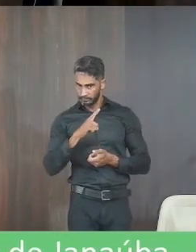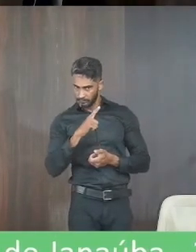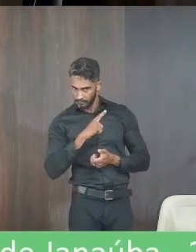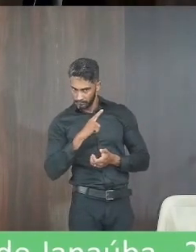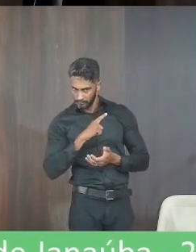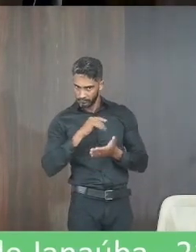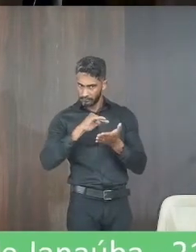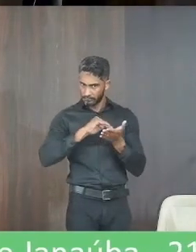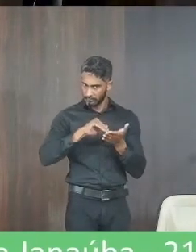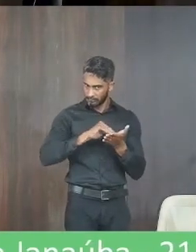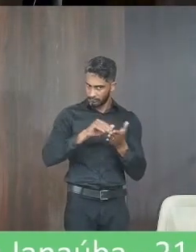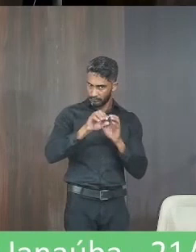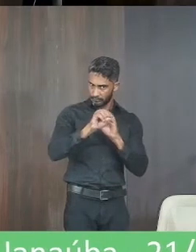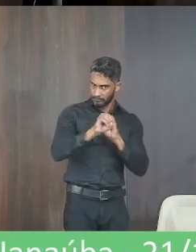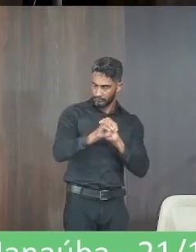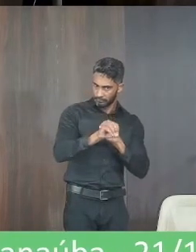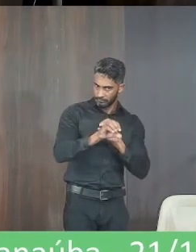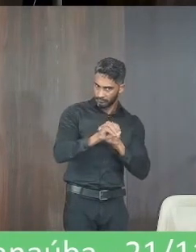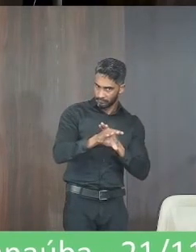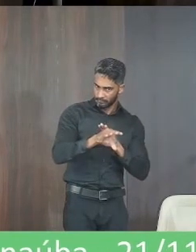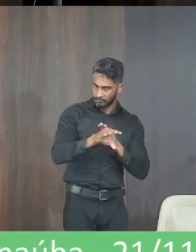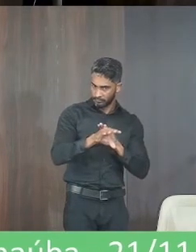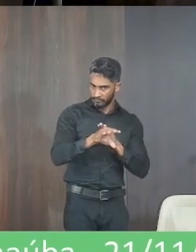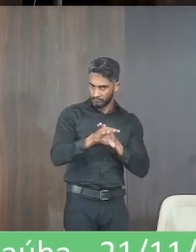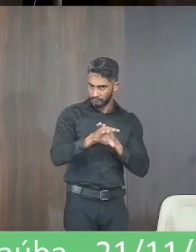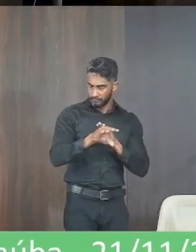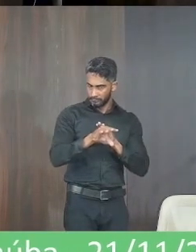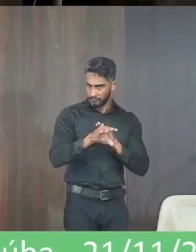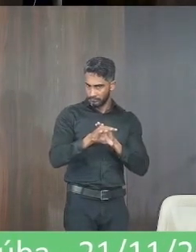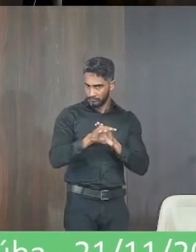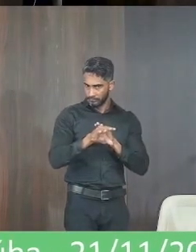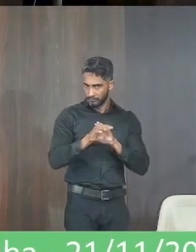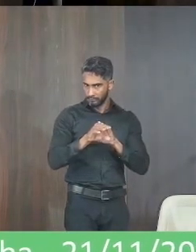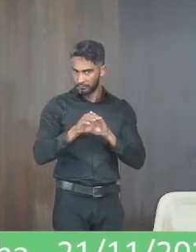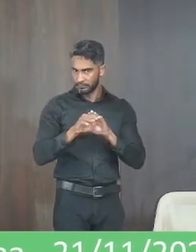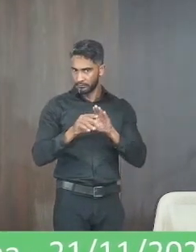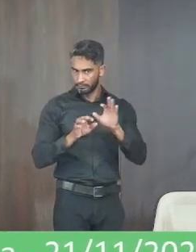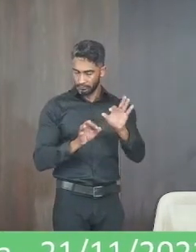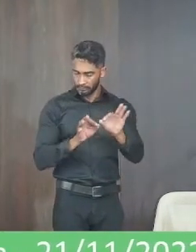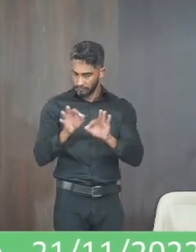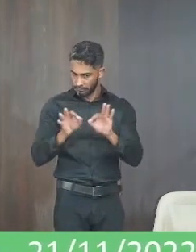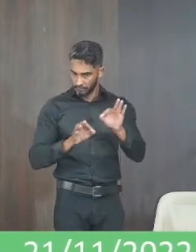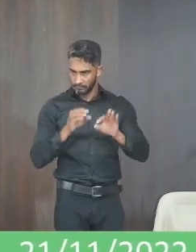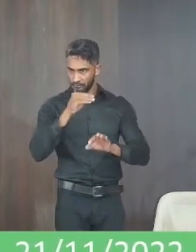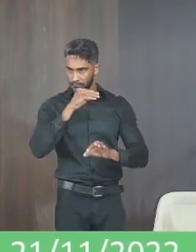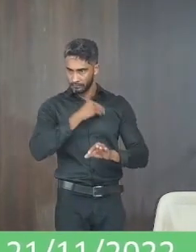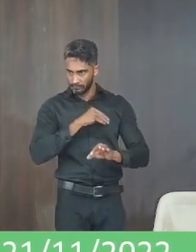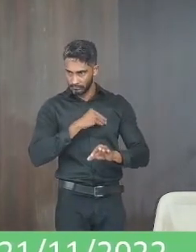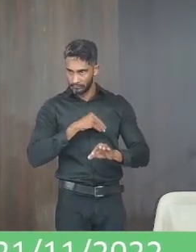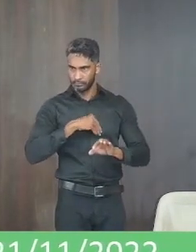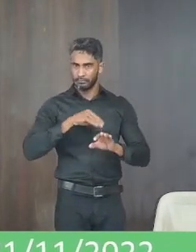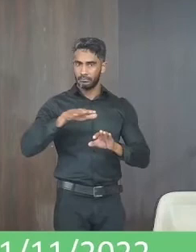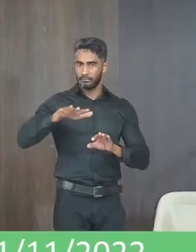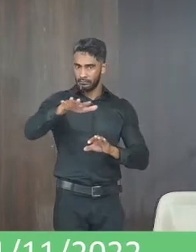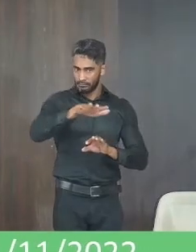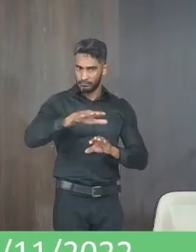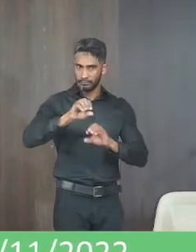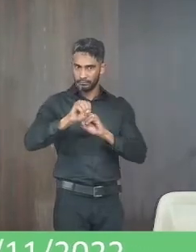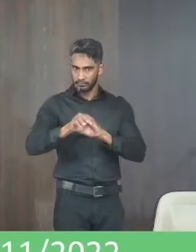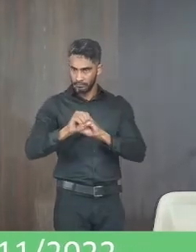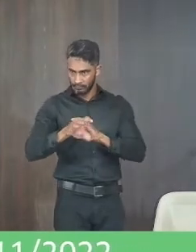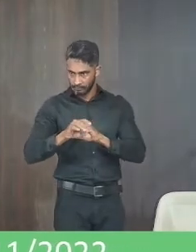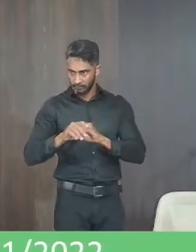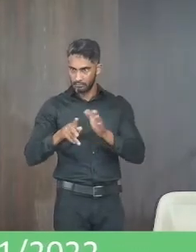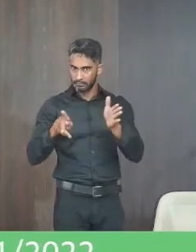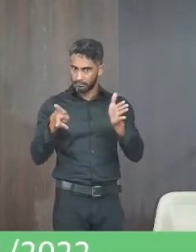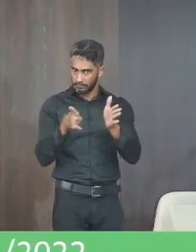Secretaria de Educação deve estar no plano de cargos salários da educação e elas